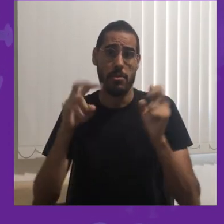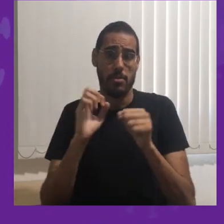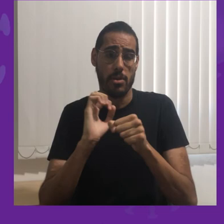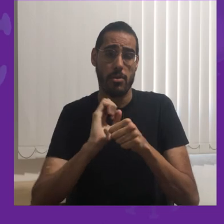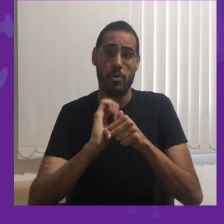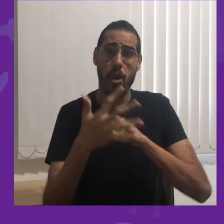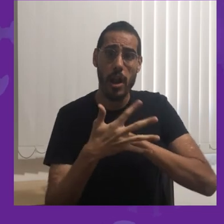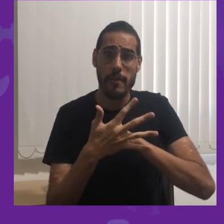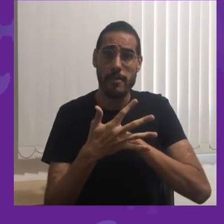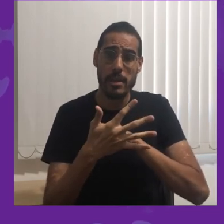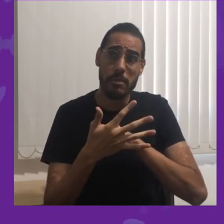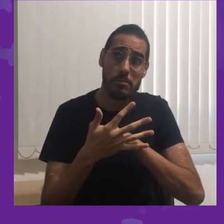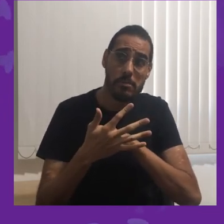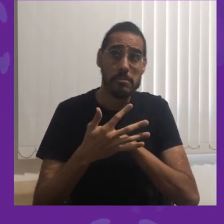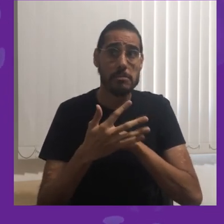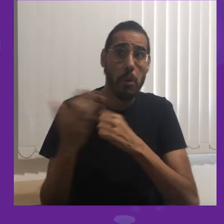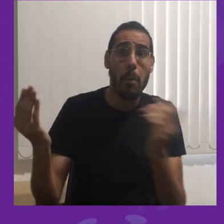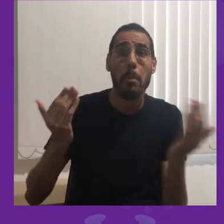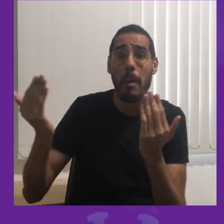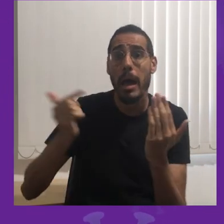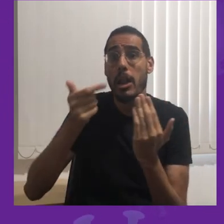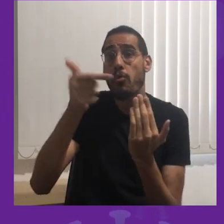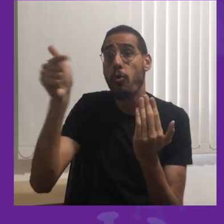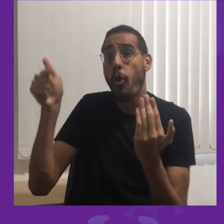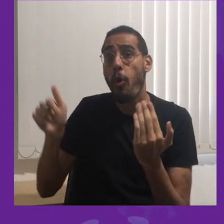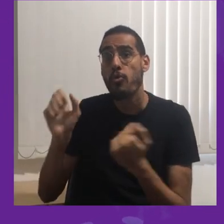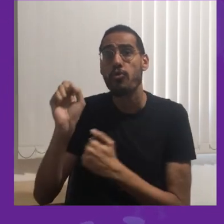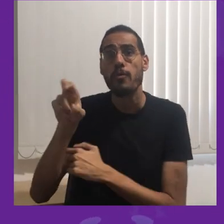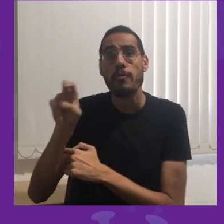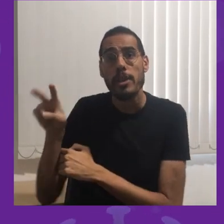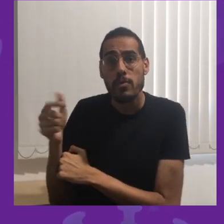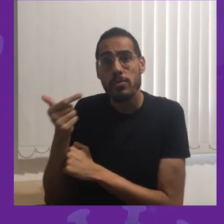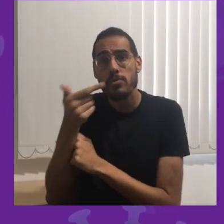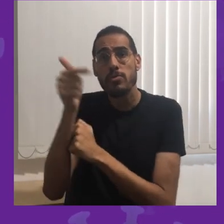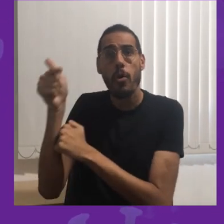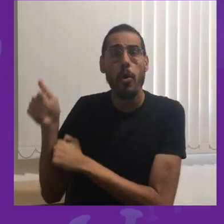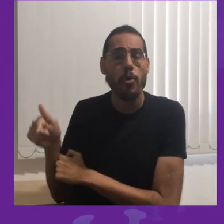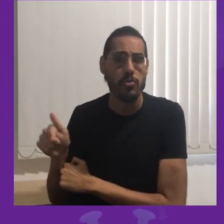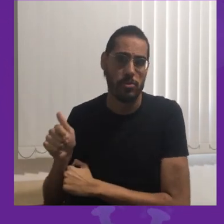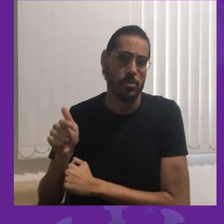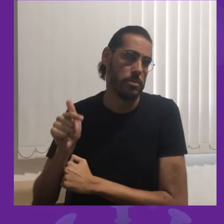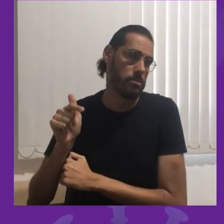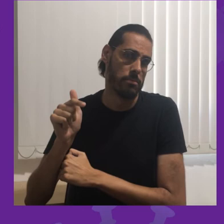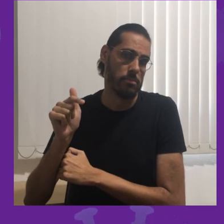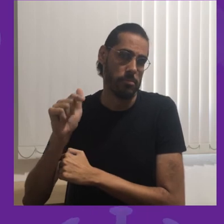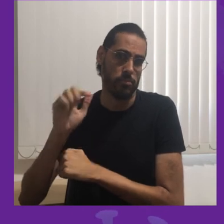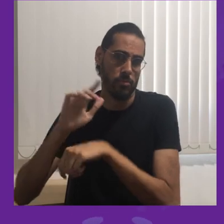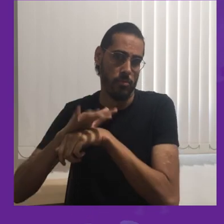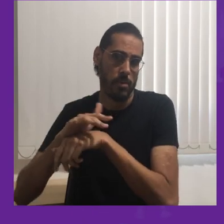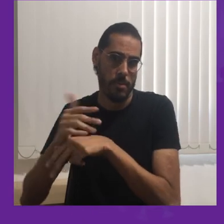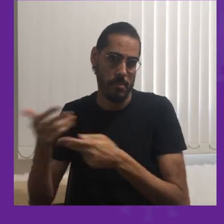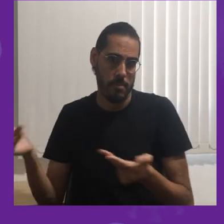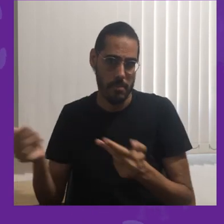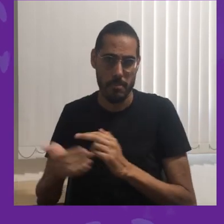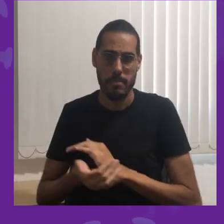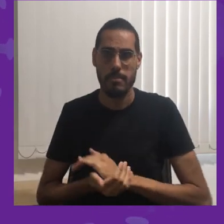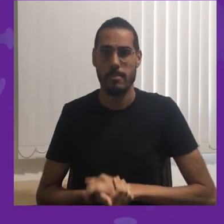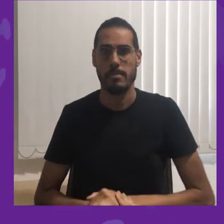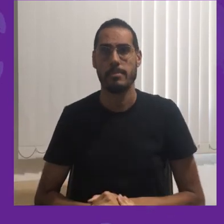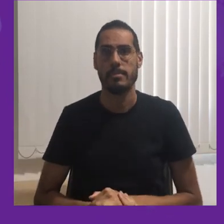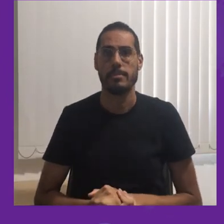coronavírus, baseado nas experiências que nós temos com outros vírus, com outros coronavírus diferentes desse.